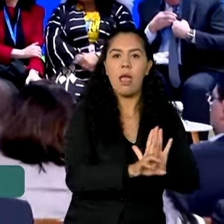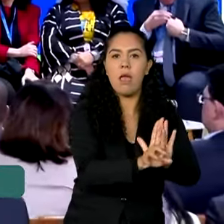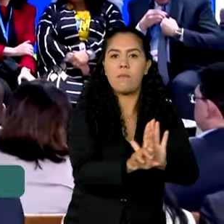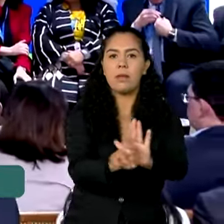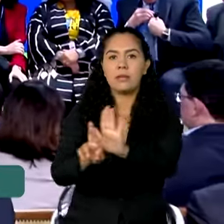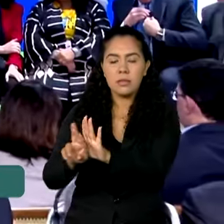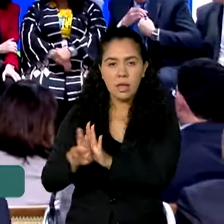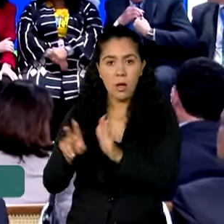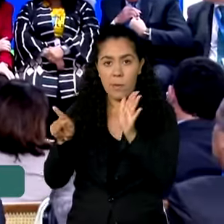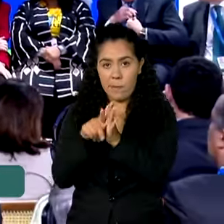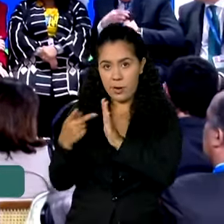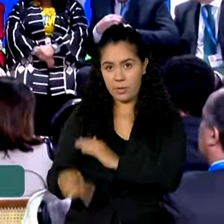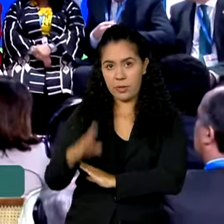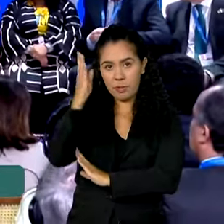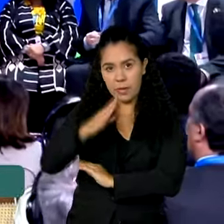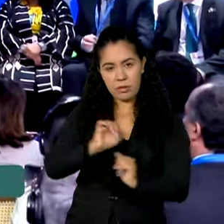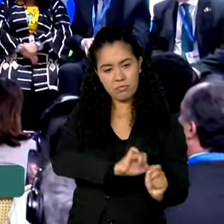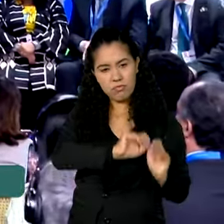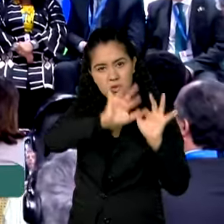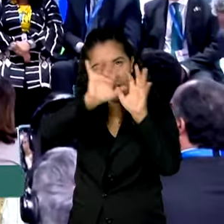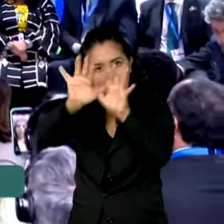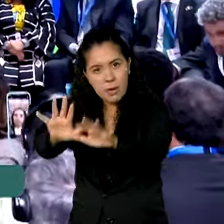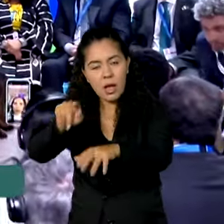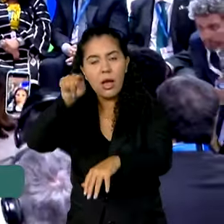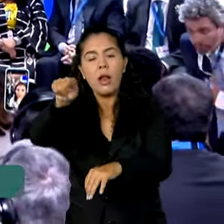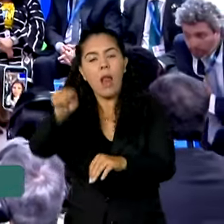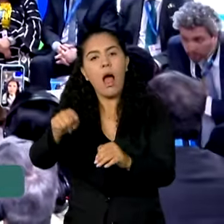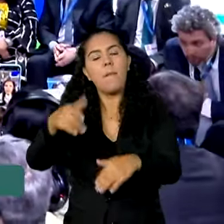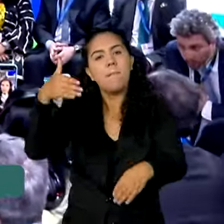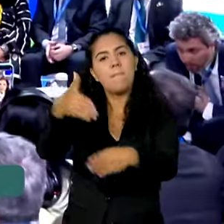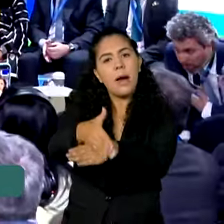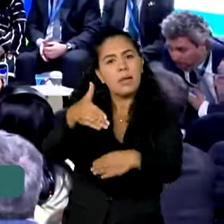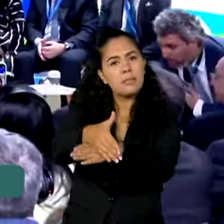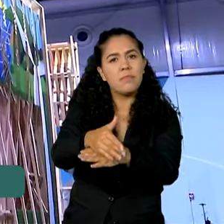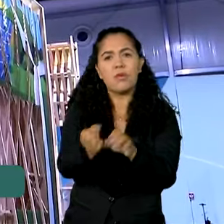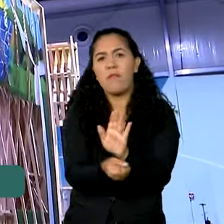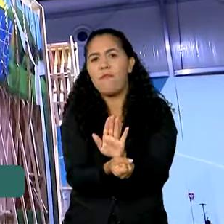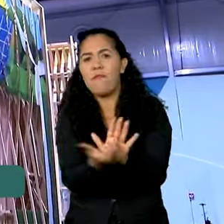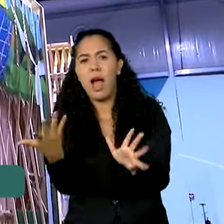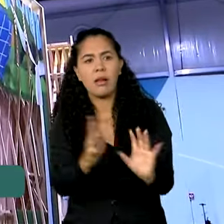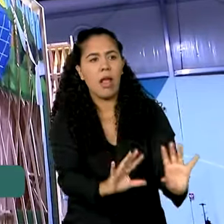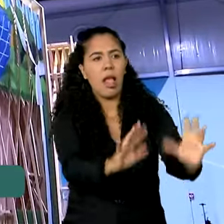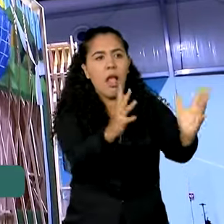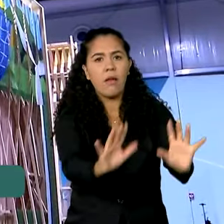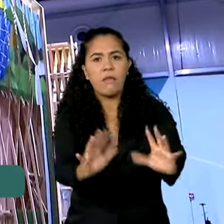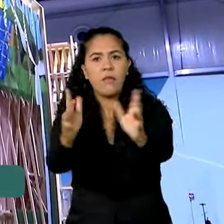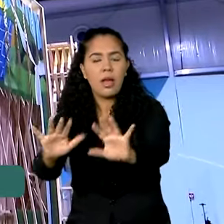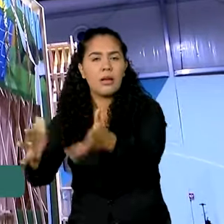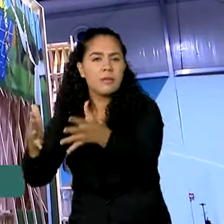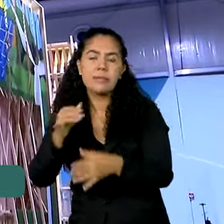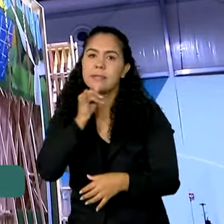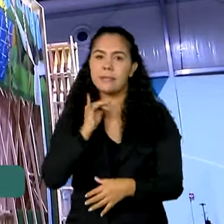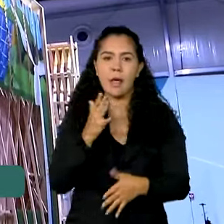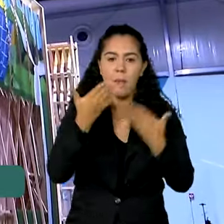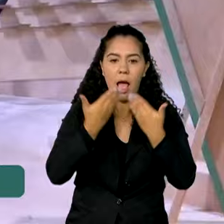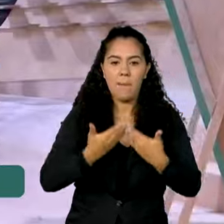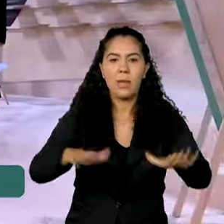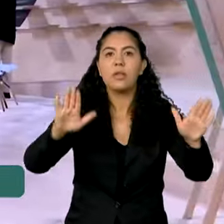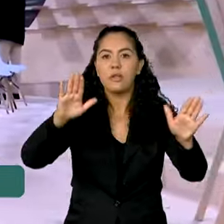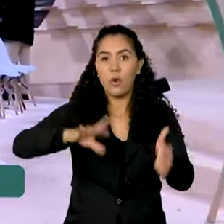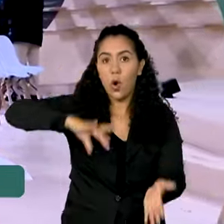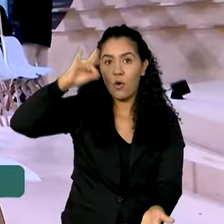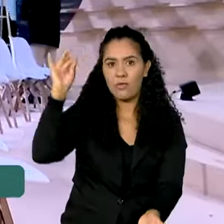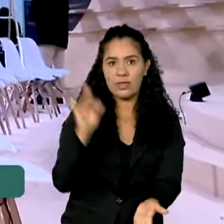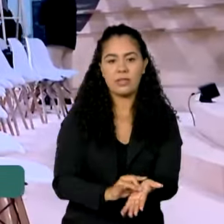que, neste segundo dia de conferência, participaram de uma série de eventos, como a abertura oficial do Pavilhão Brasil.